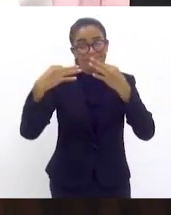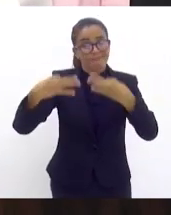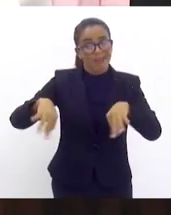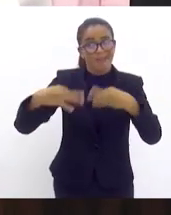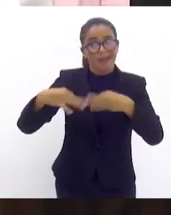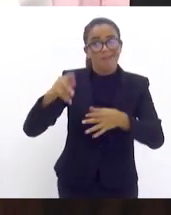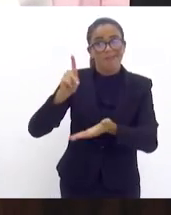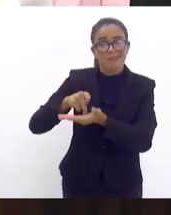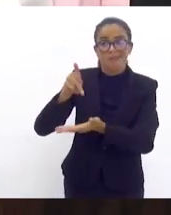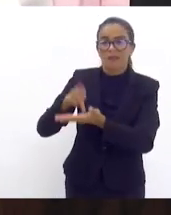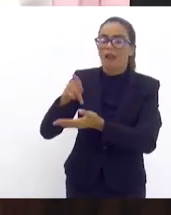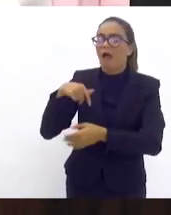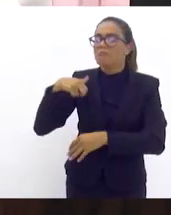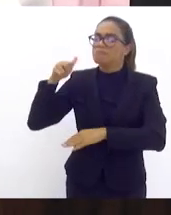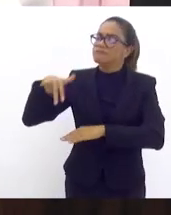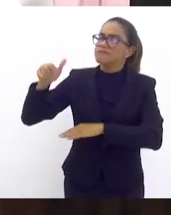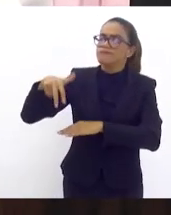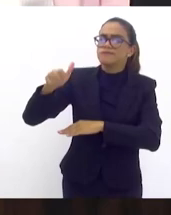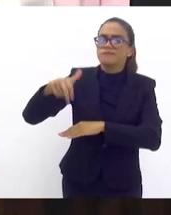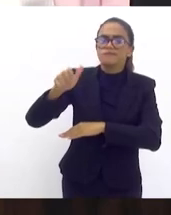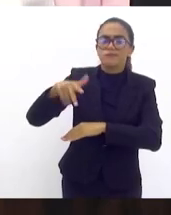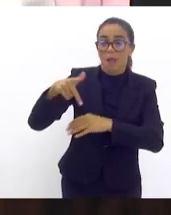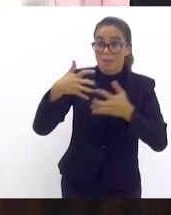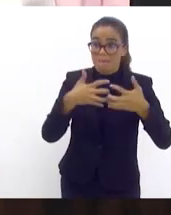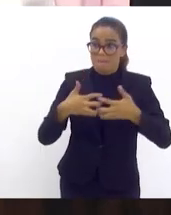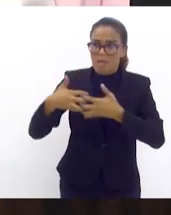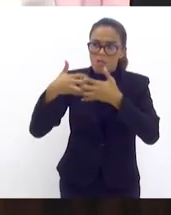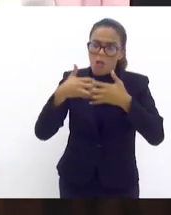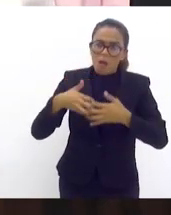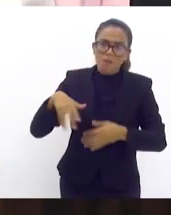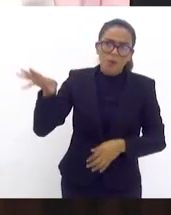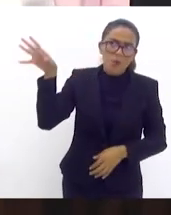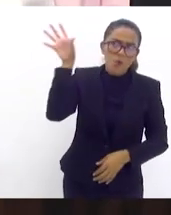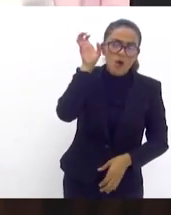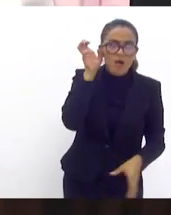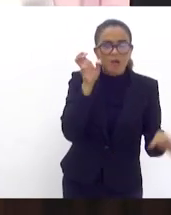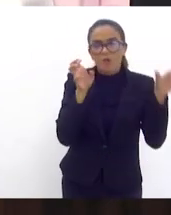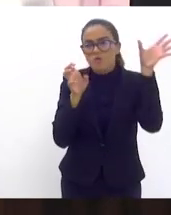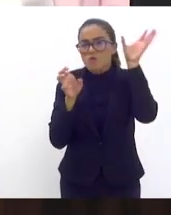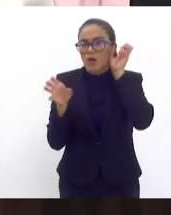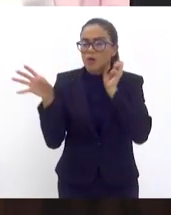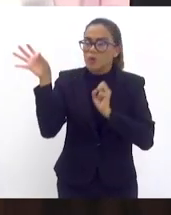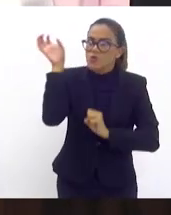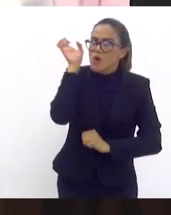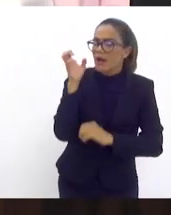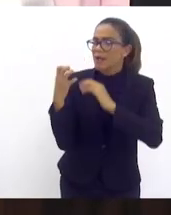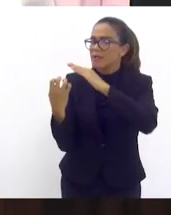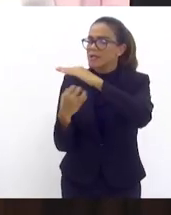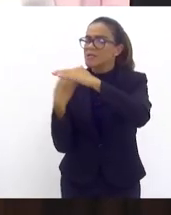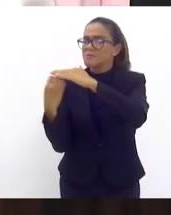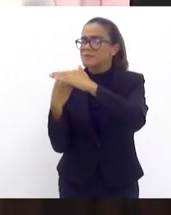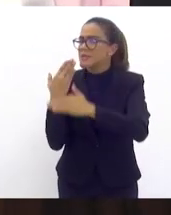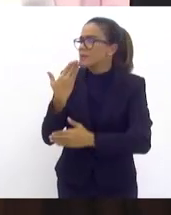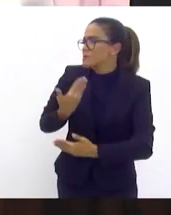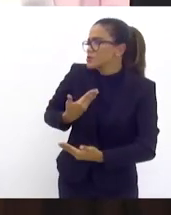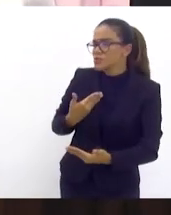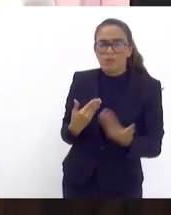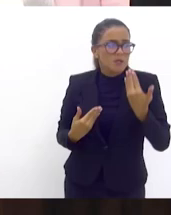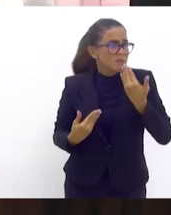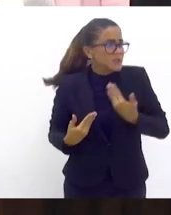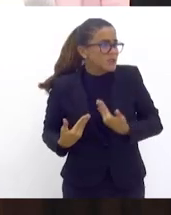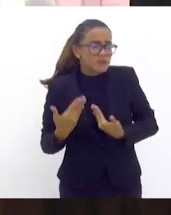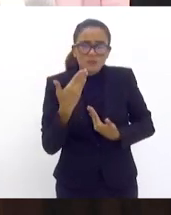a gente caminhando lá a gente escuta muito o pedido desses empresários para que esse prazo fosse